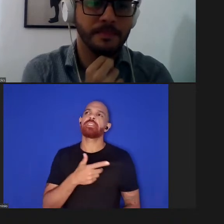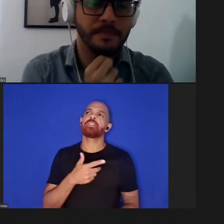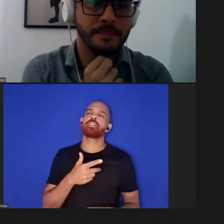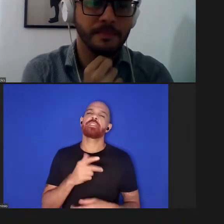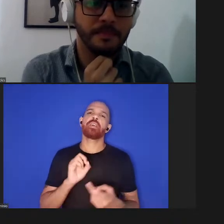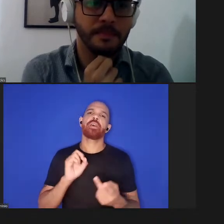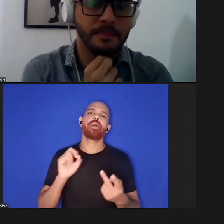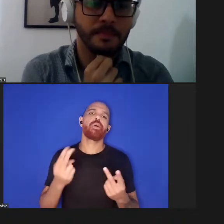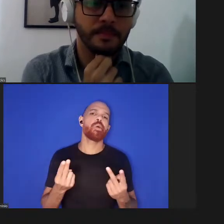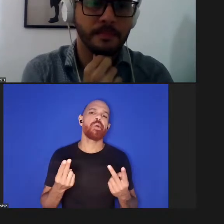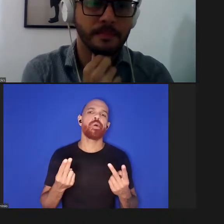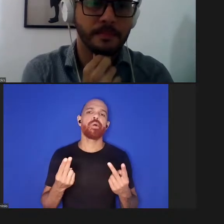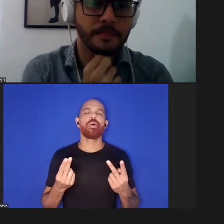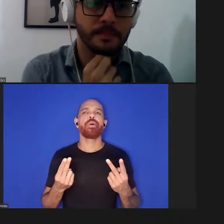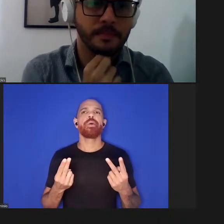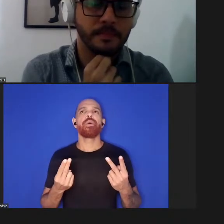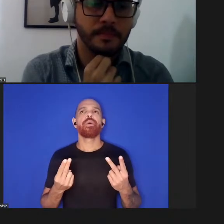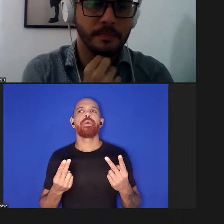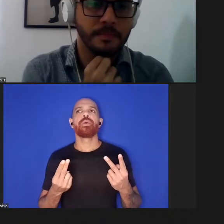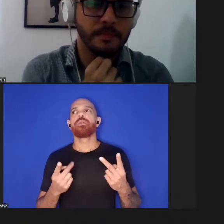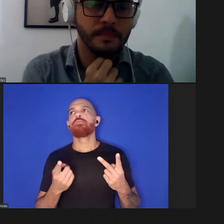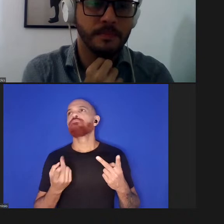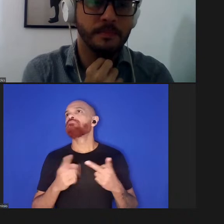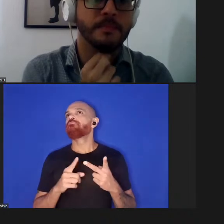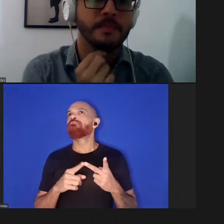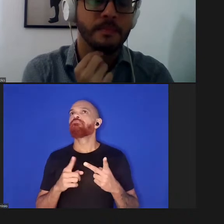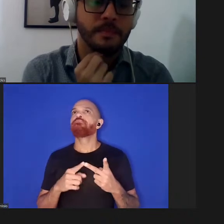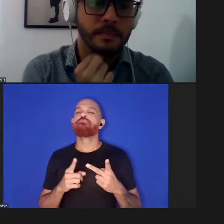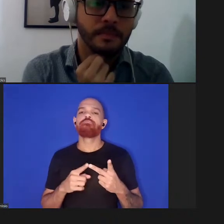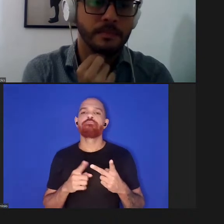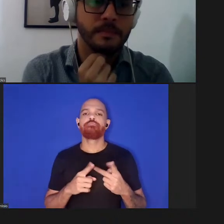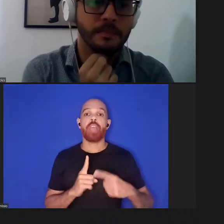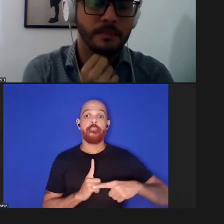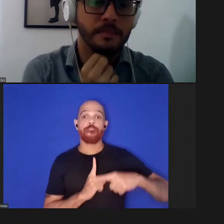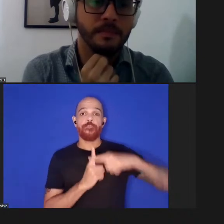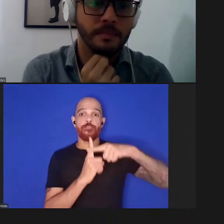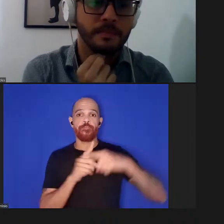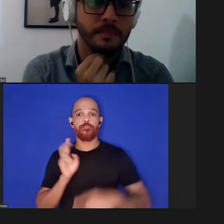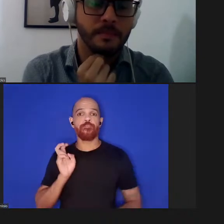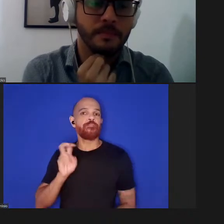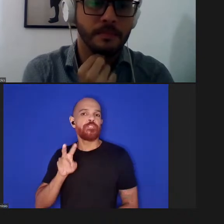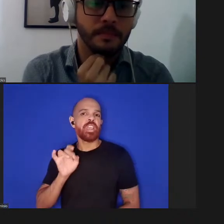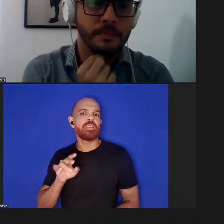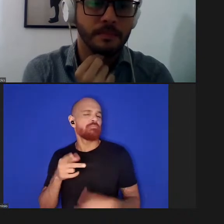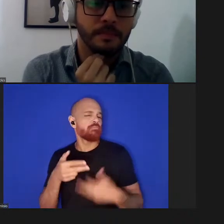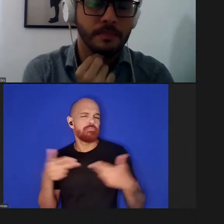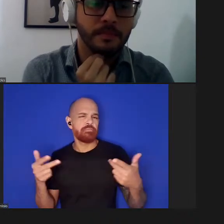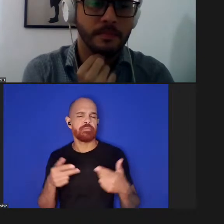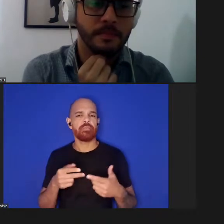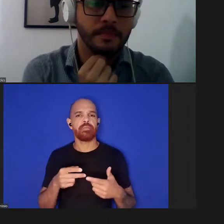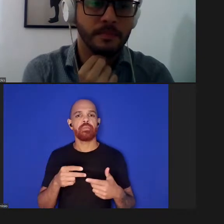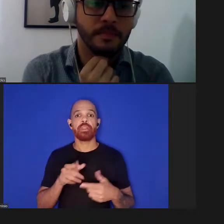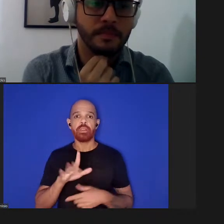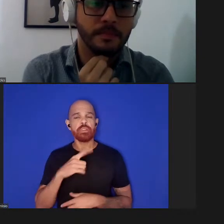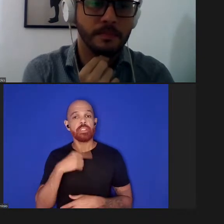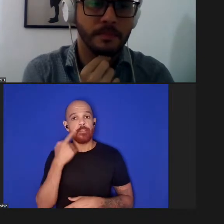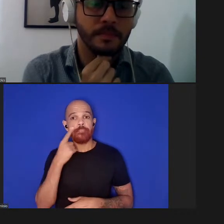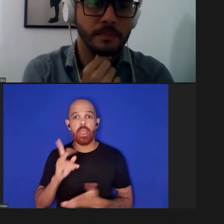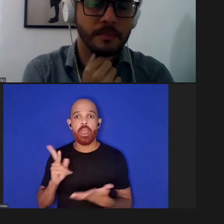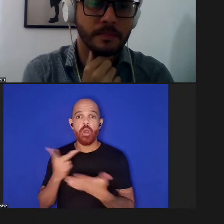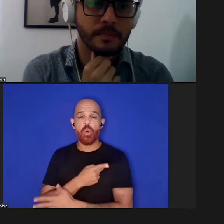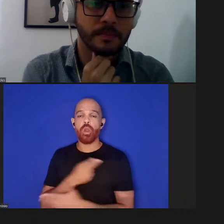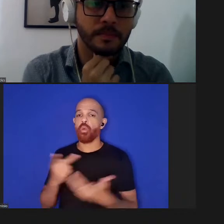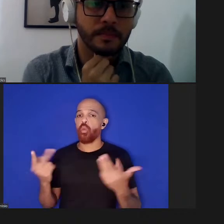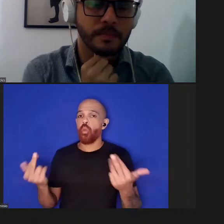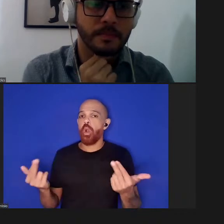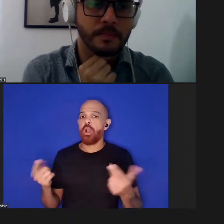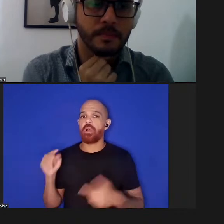até um provírus algo assim e nós vemos a mesma coisa acontecer com a questão